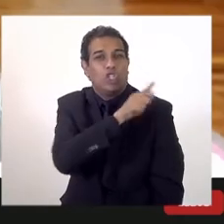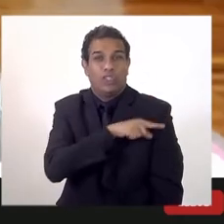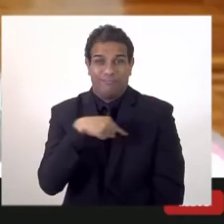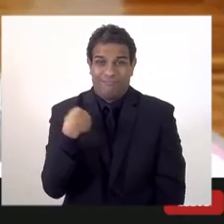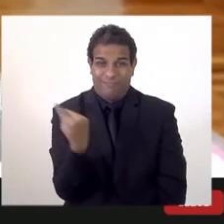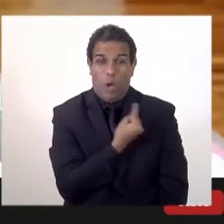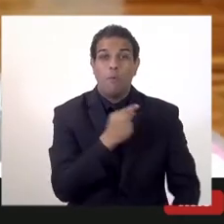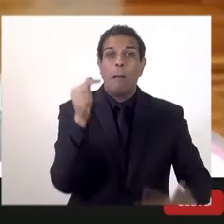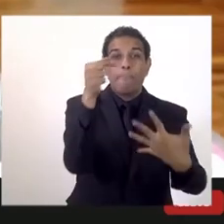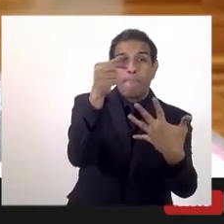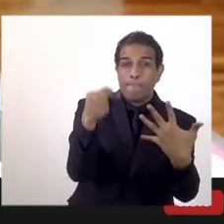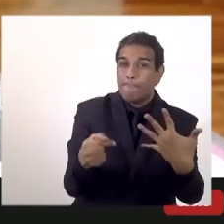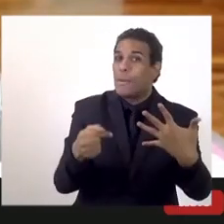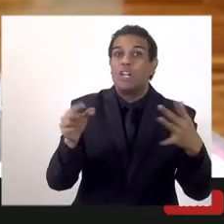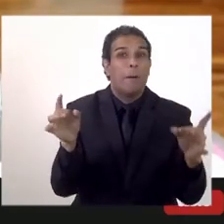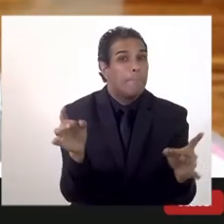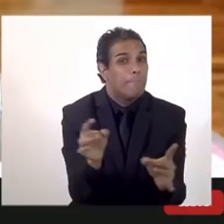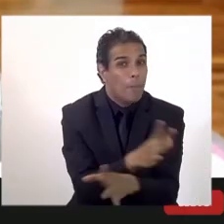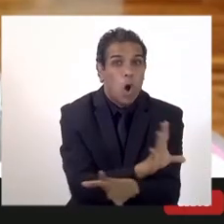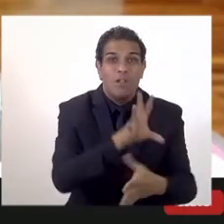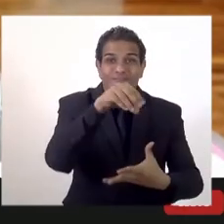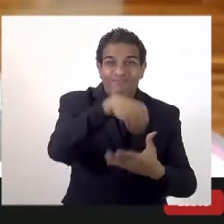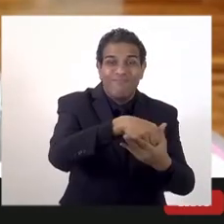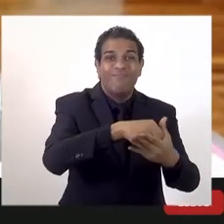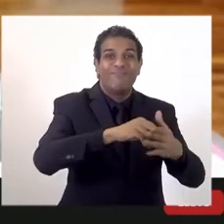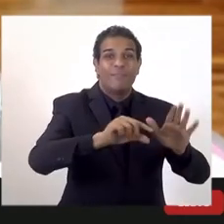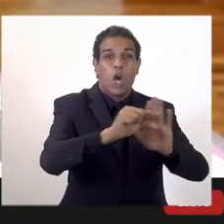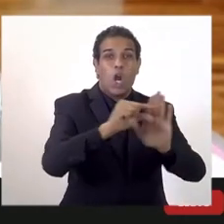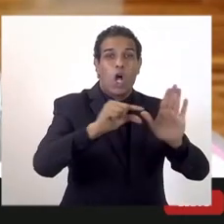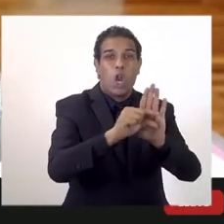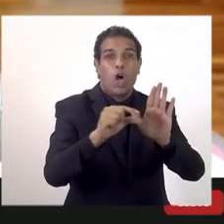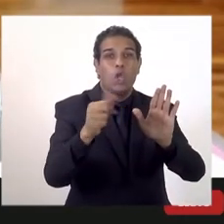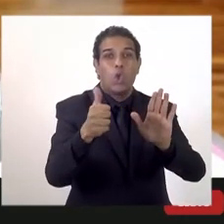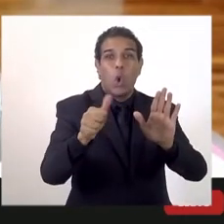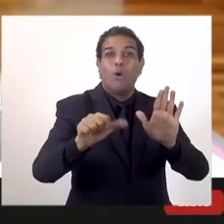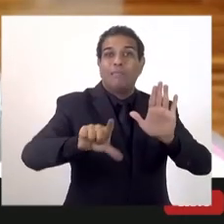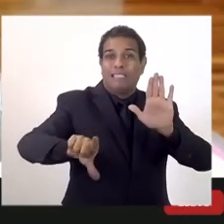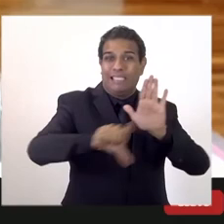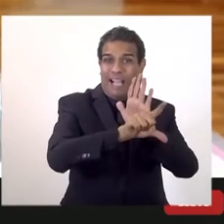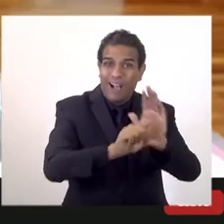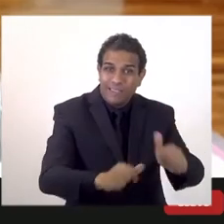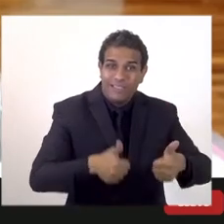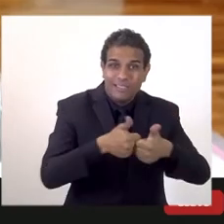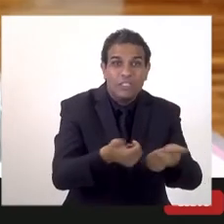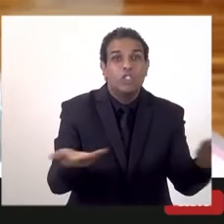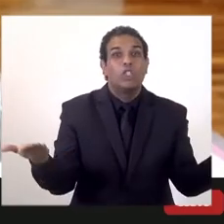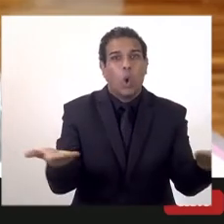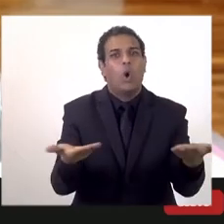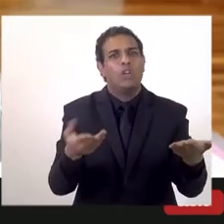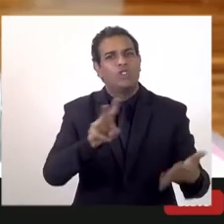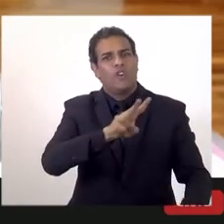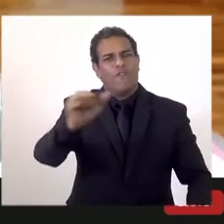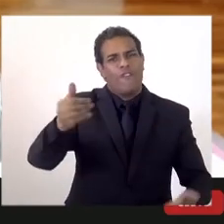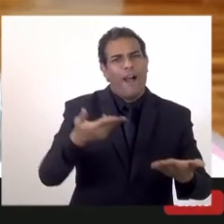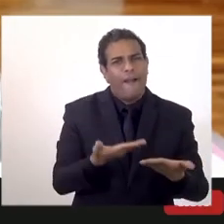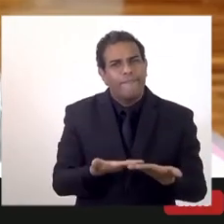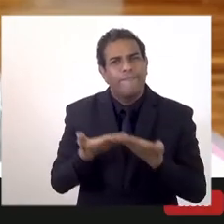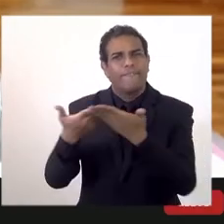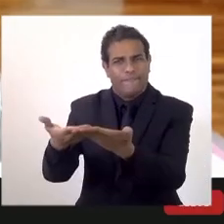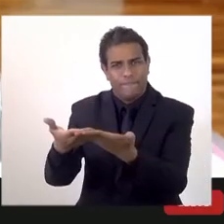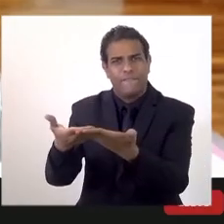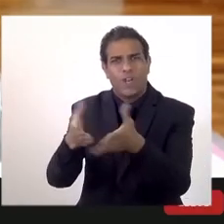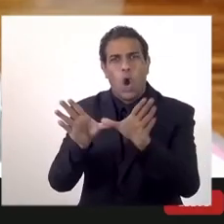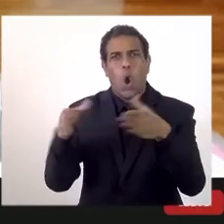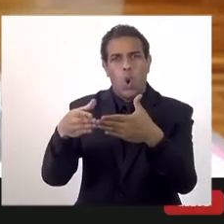temos já algumas contribuições e ainda hoje eu vou passar para